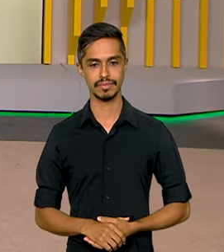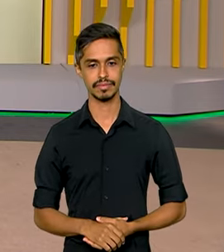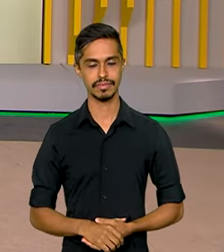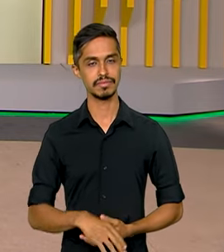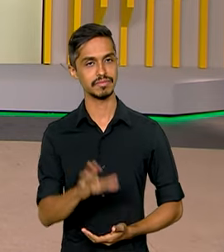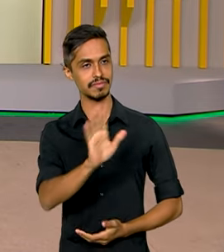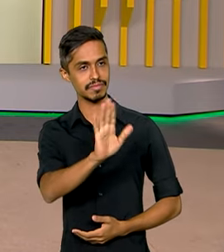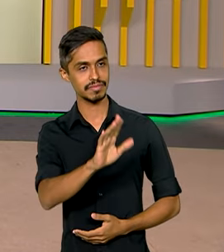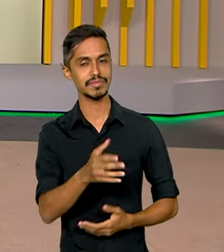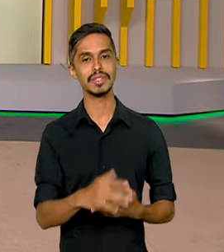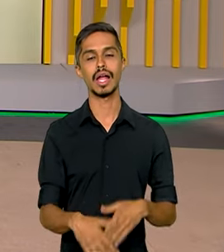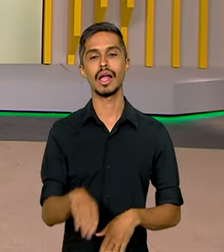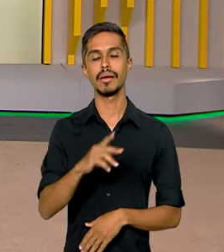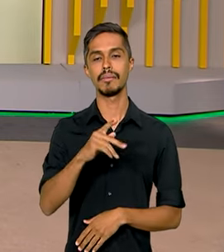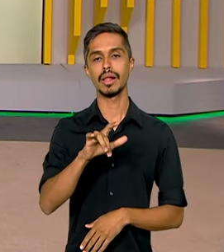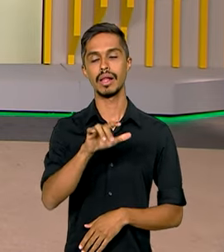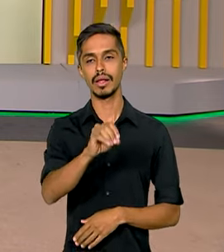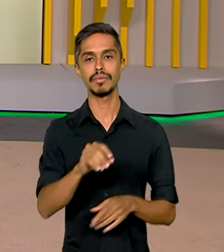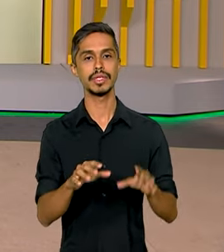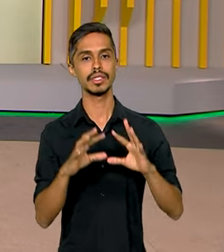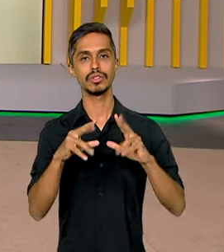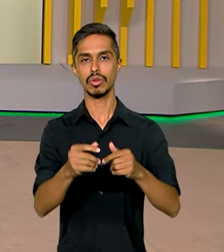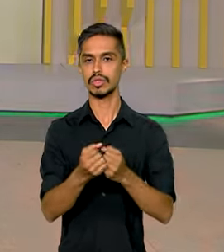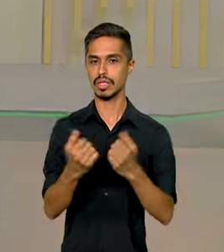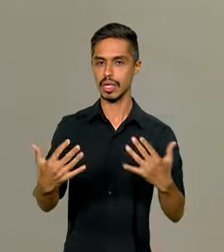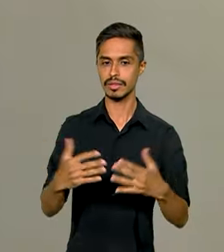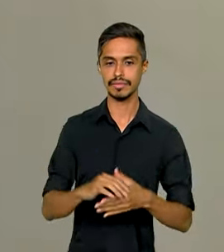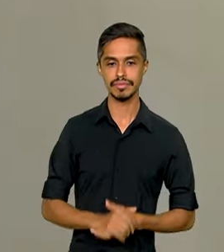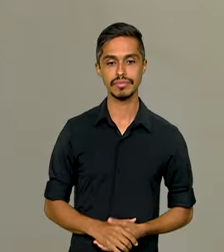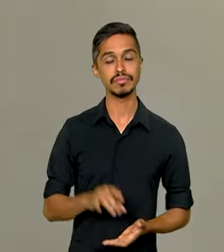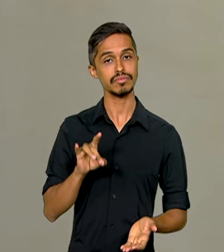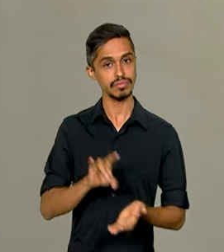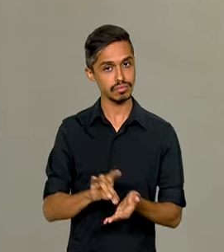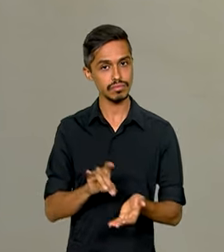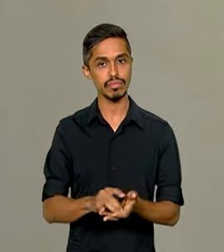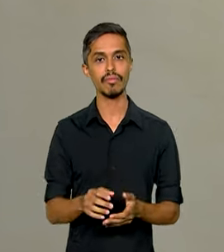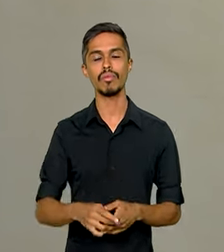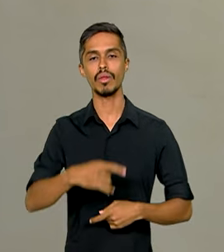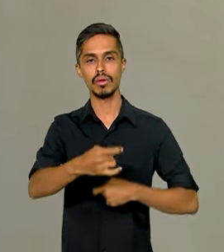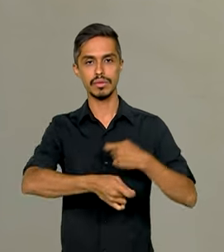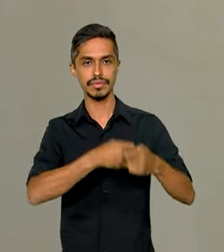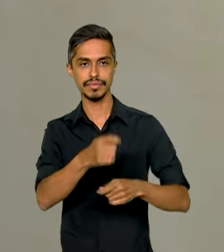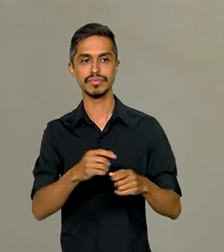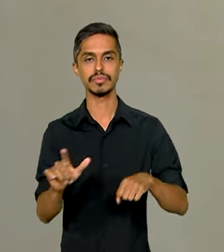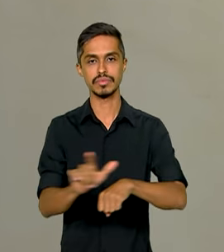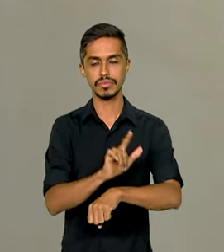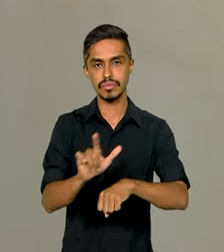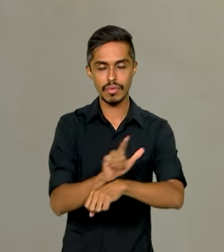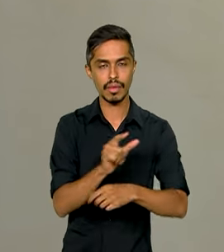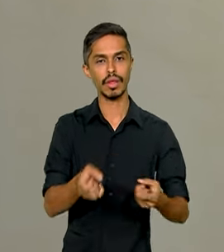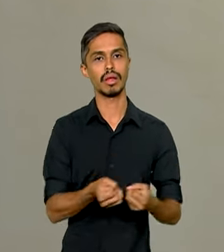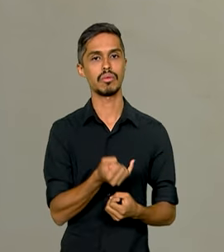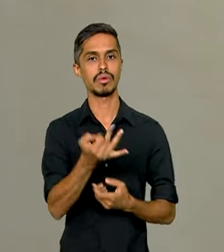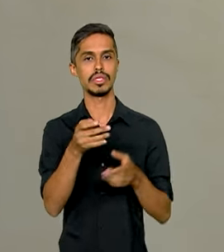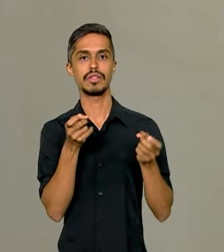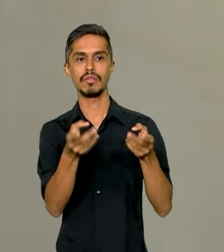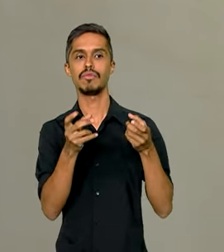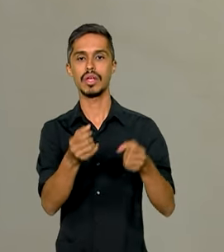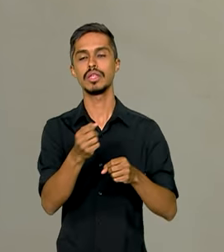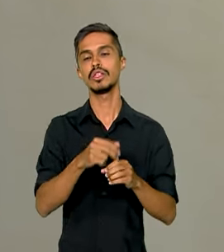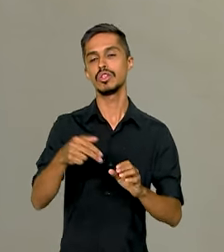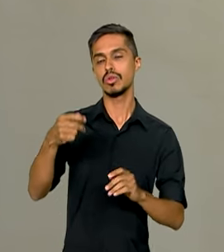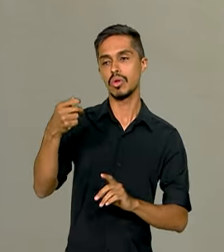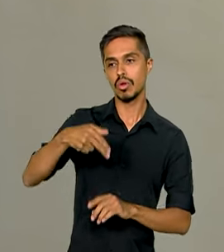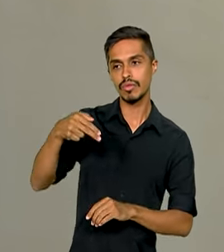Oi, Pablo. Boa noite. Boa noite a você que nos assiste. Pois é, o comércio varejista, o volume de vendas em novembro do ano